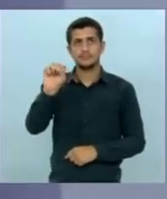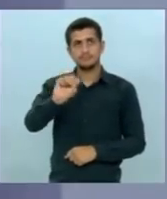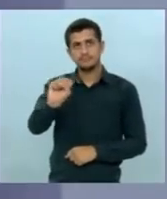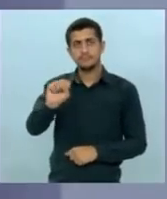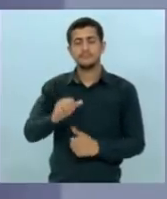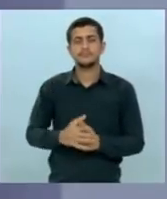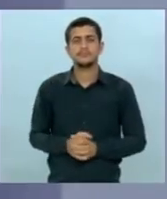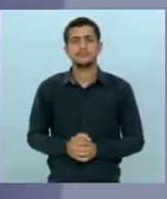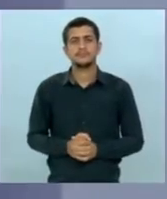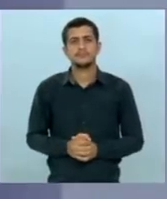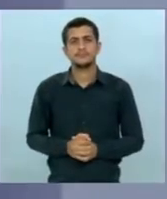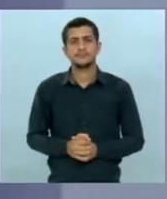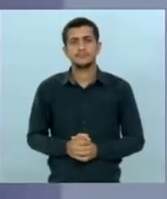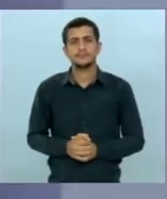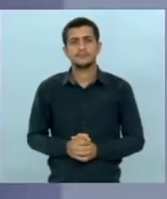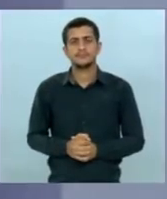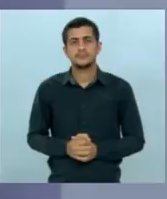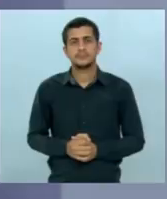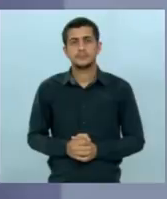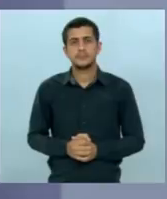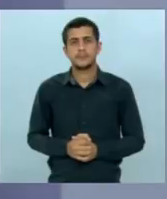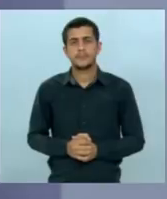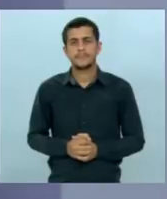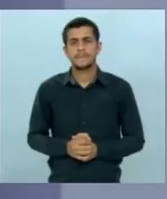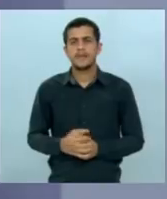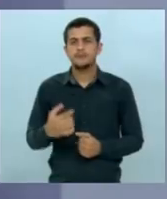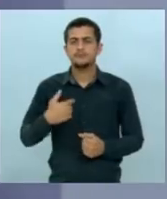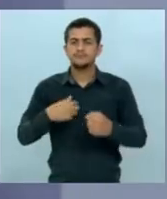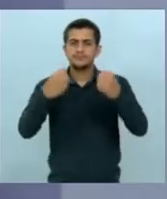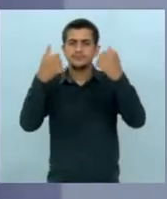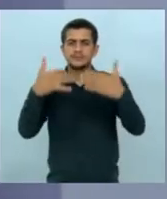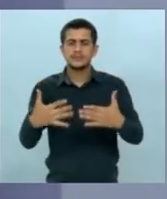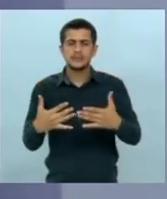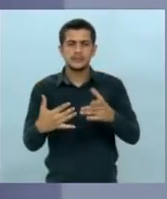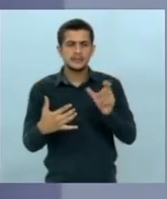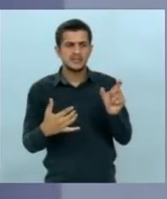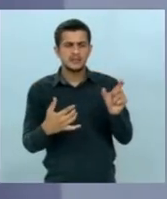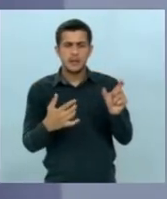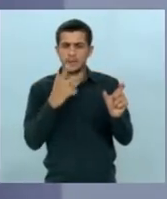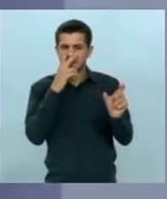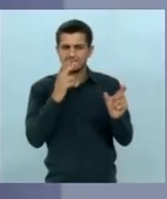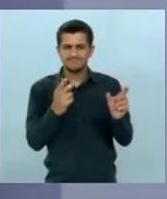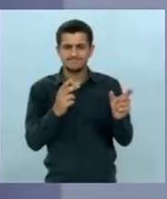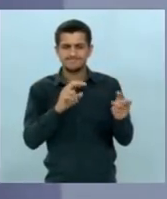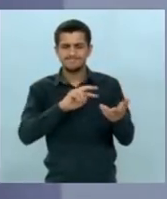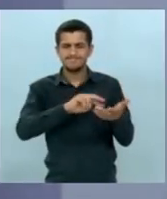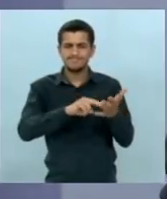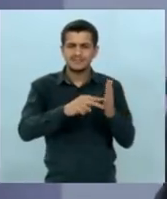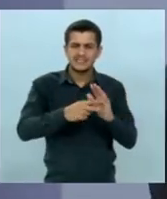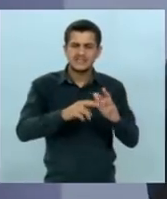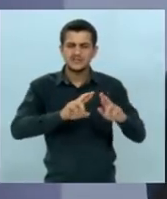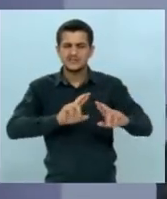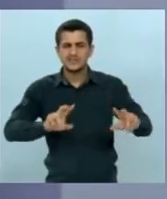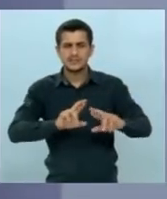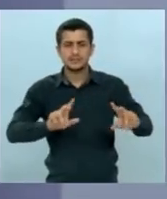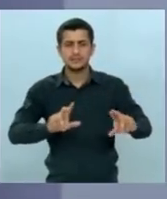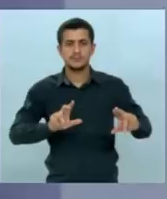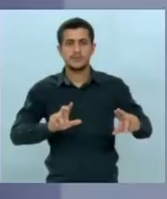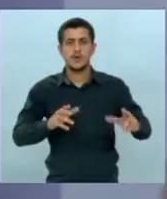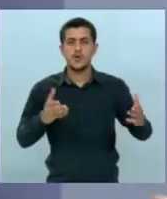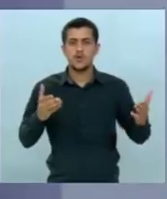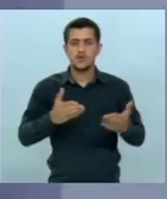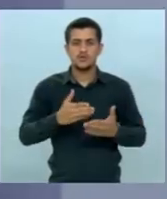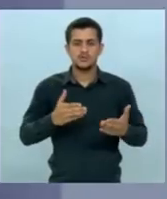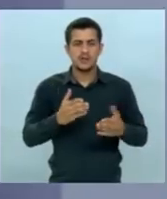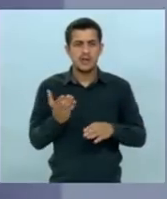eu quero falar um pouquinho sobre as contradições do candidato ele hoje ele recrimina a questão dos auxílios